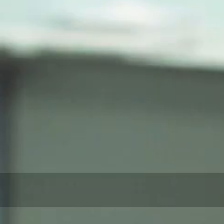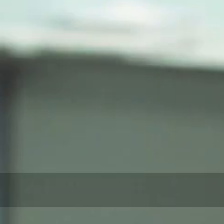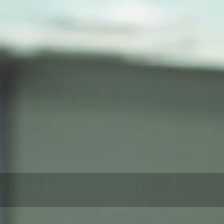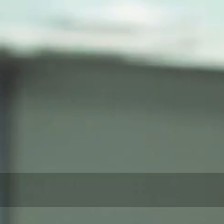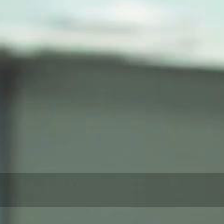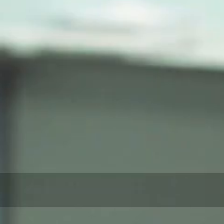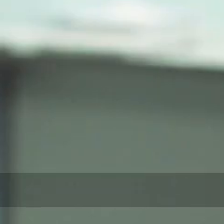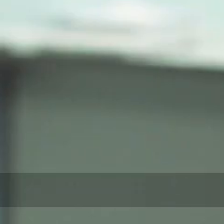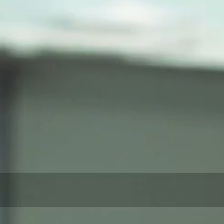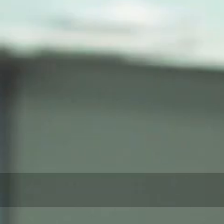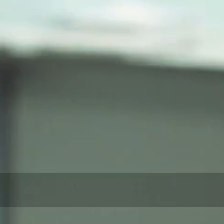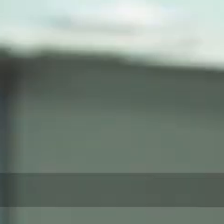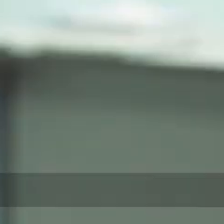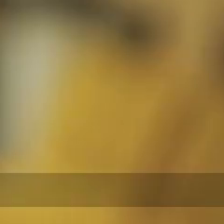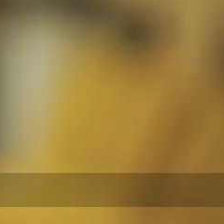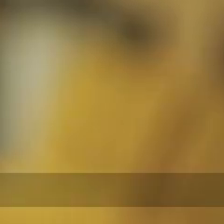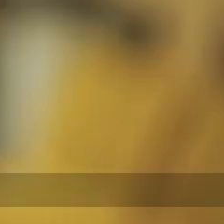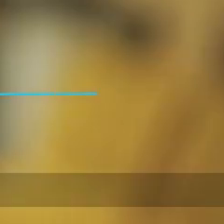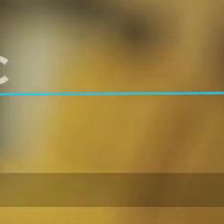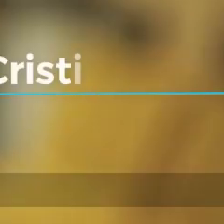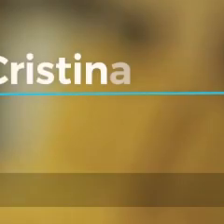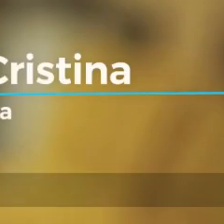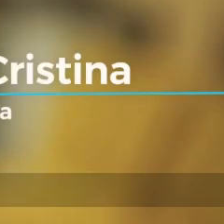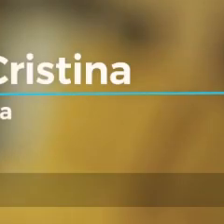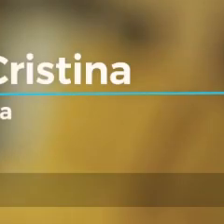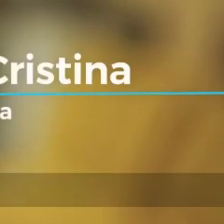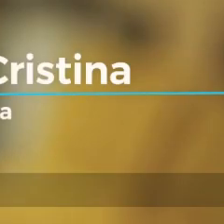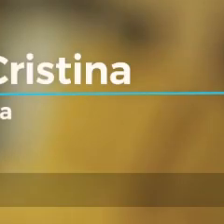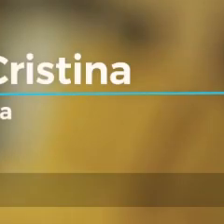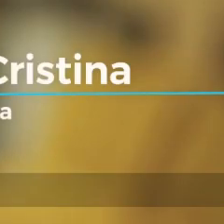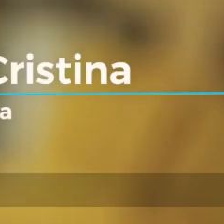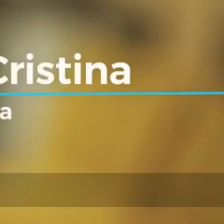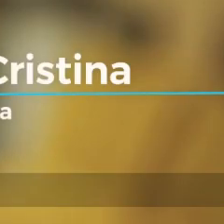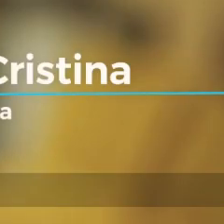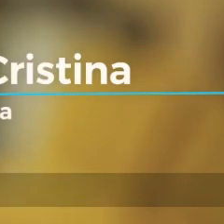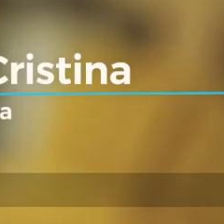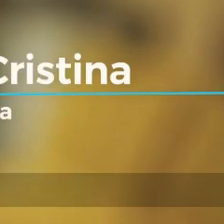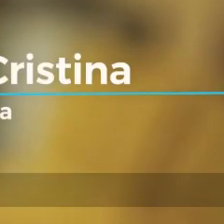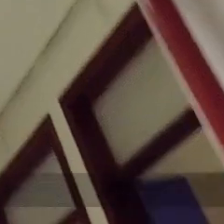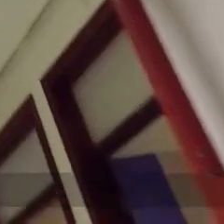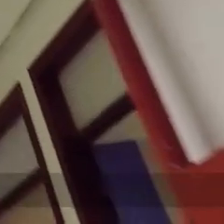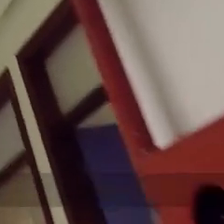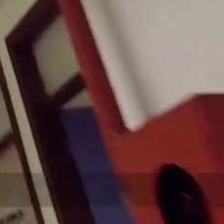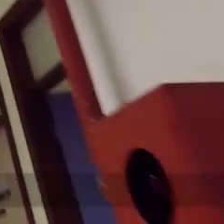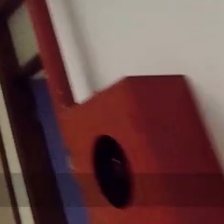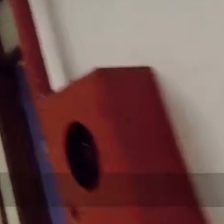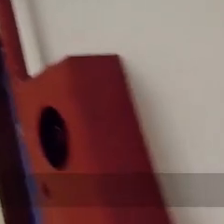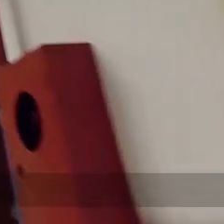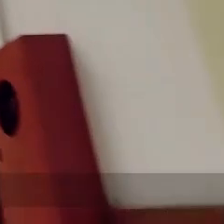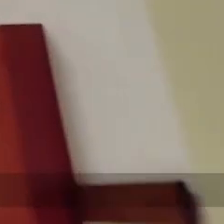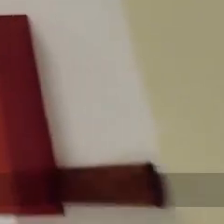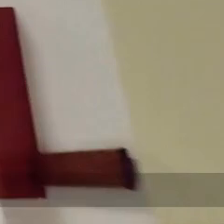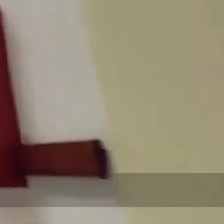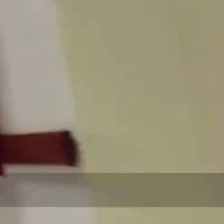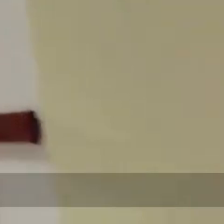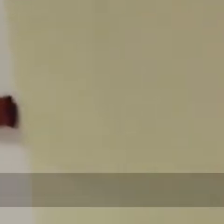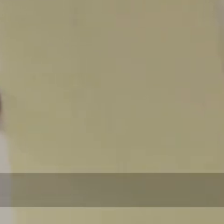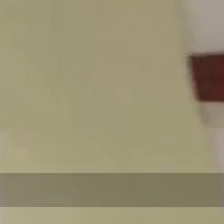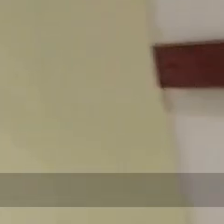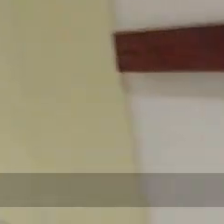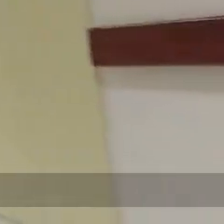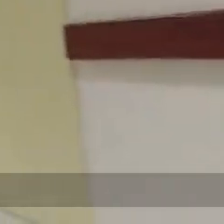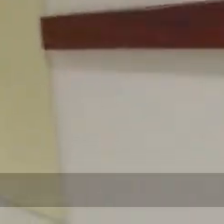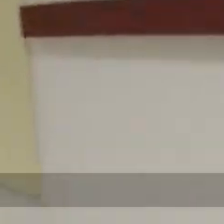Tanto para o paciente quanto para a família Mas é importante ressaltar que a tuberculose tem cura Um tratamento de seis